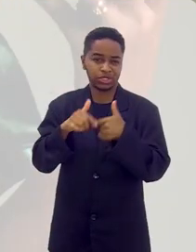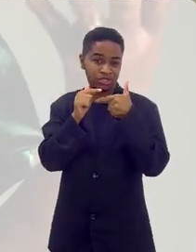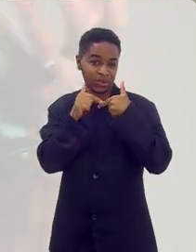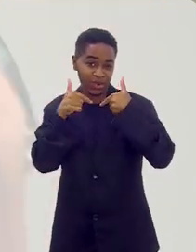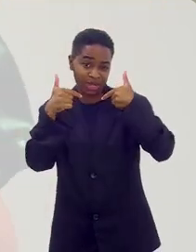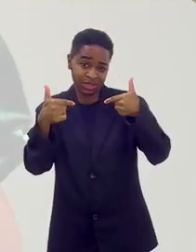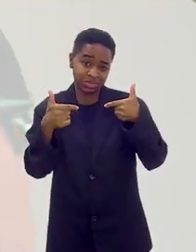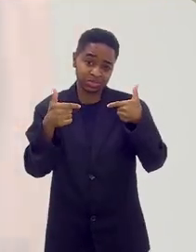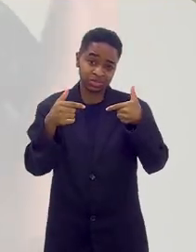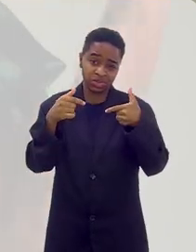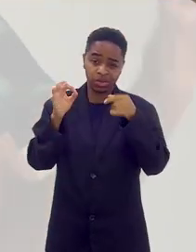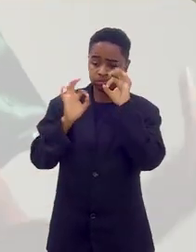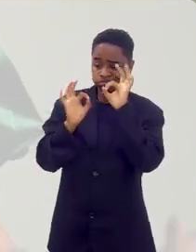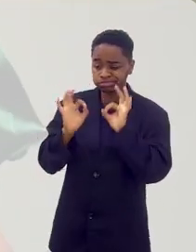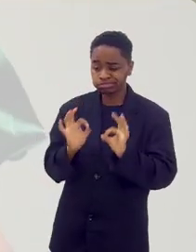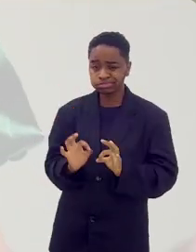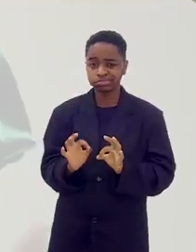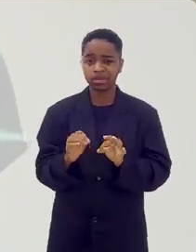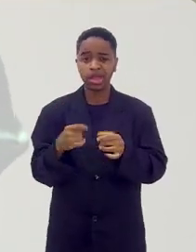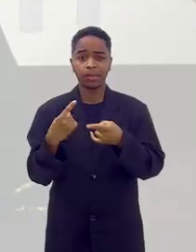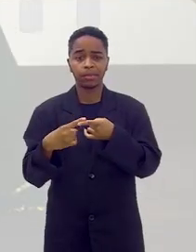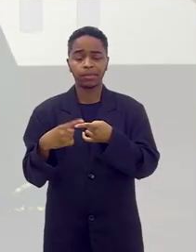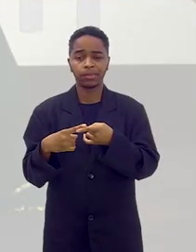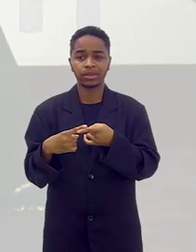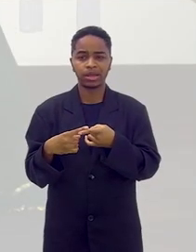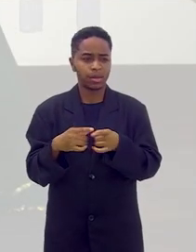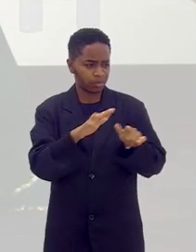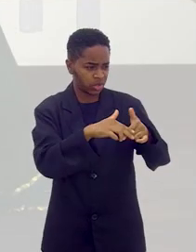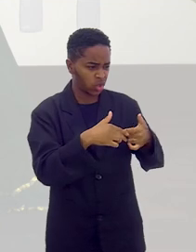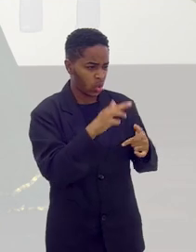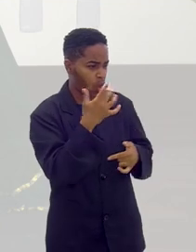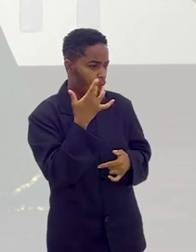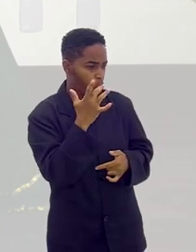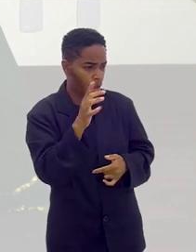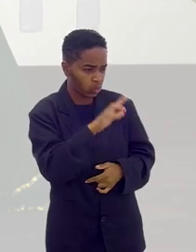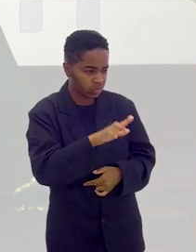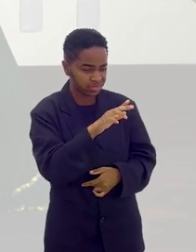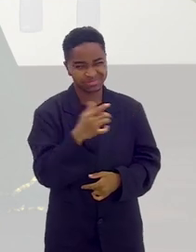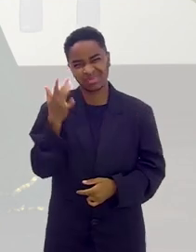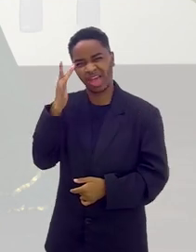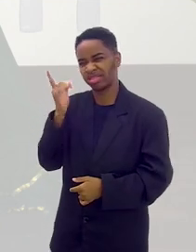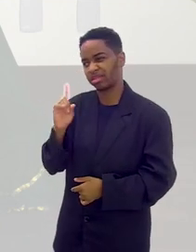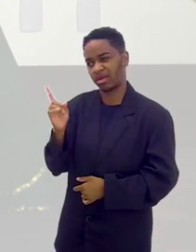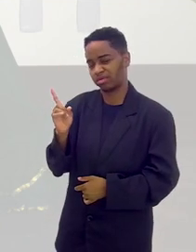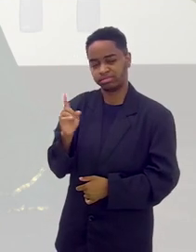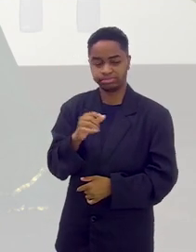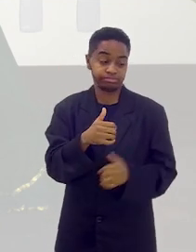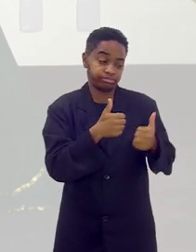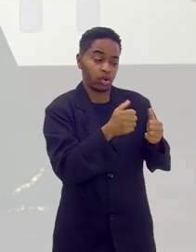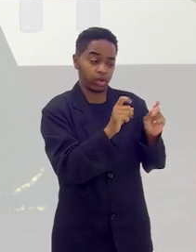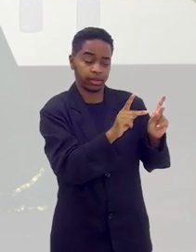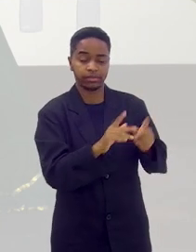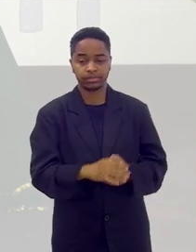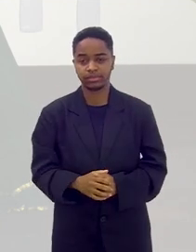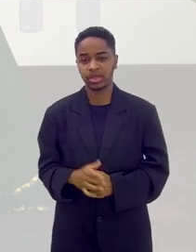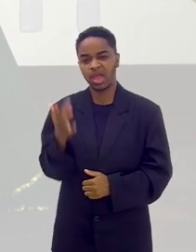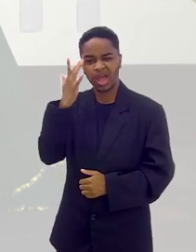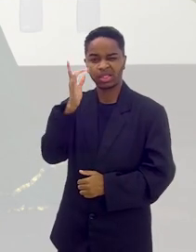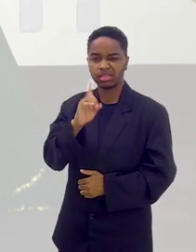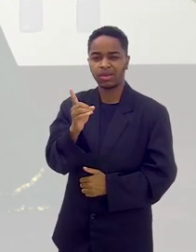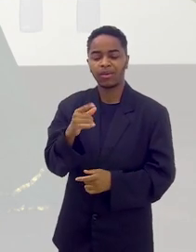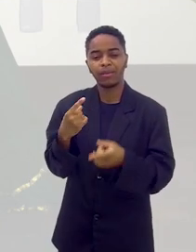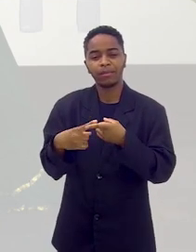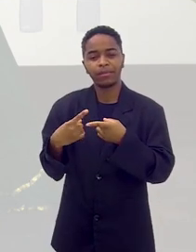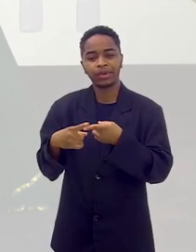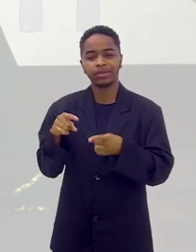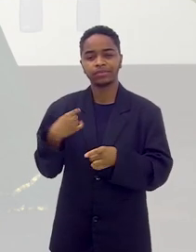sorriso assim, sem feite, a mulher se acha... porque está sempre de ouro, não, né? Acho que não. Ah, tá. Acho que não.